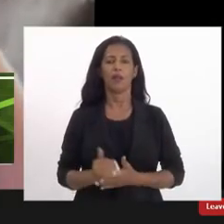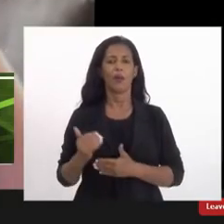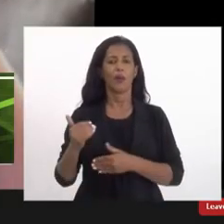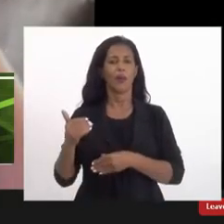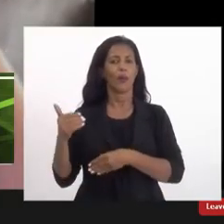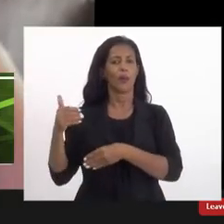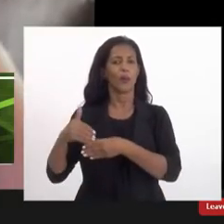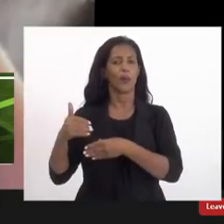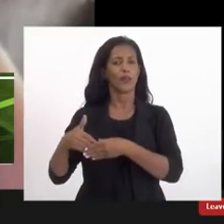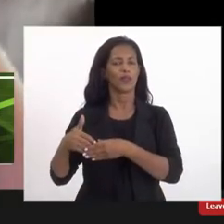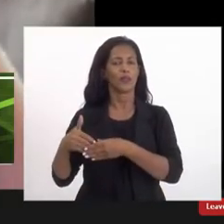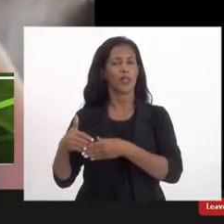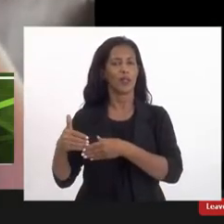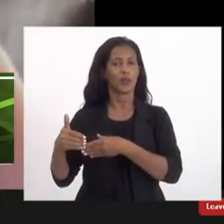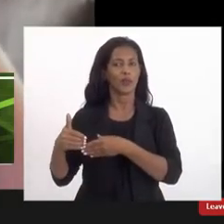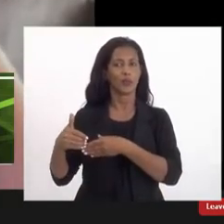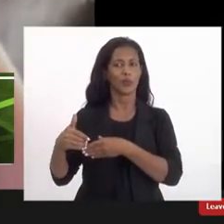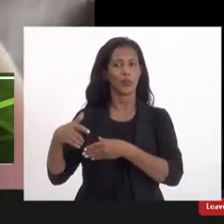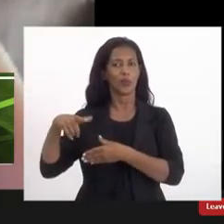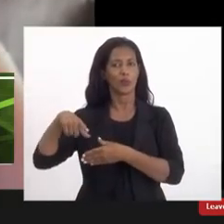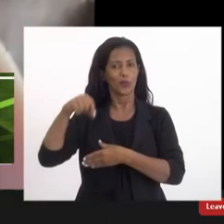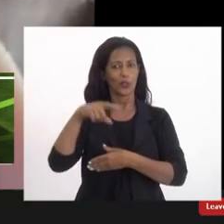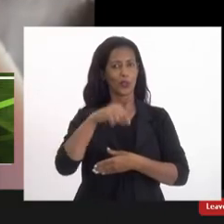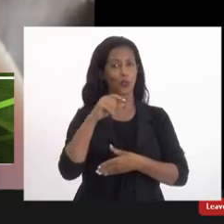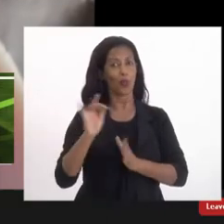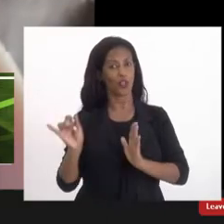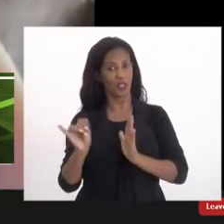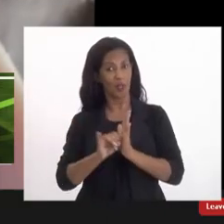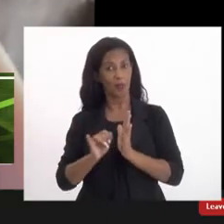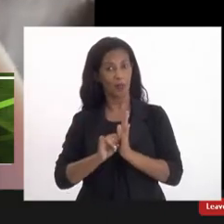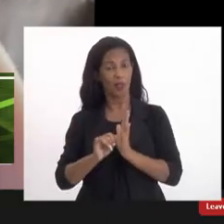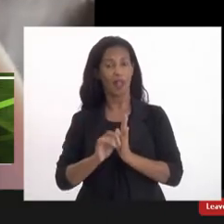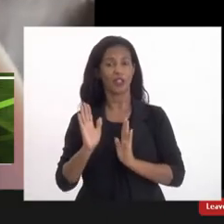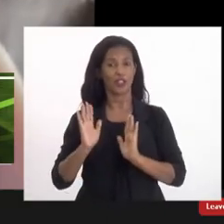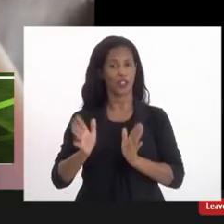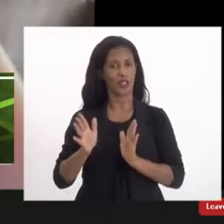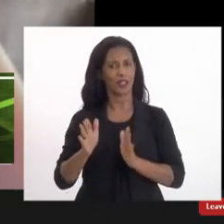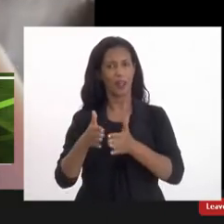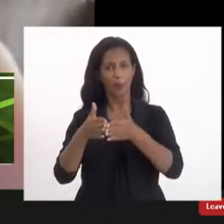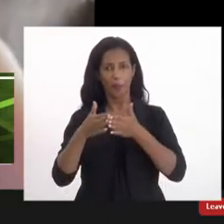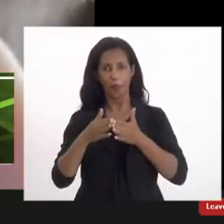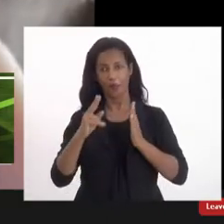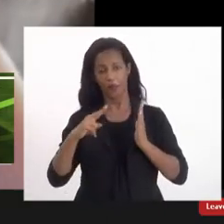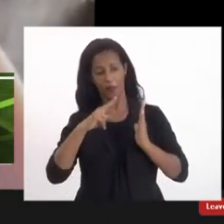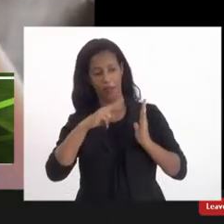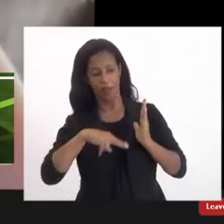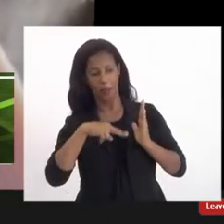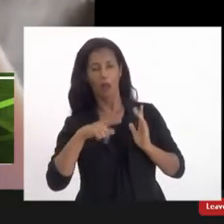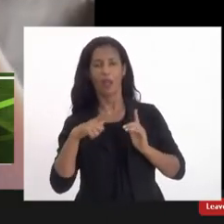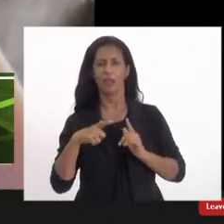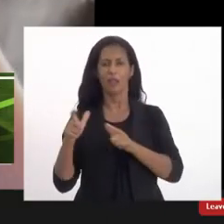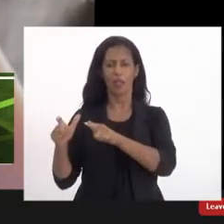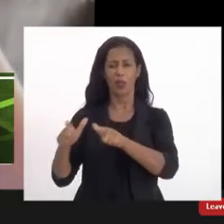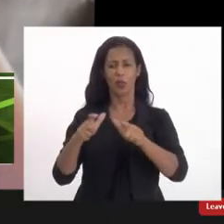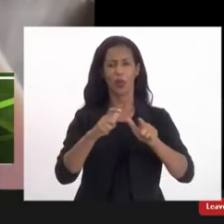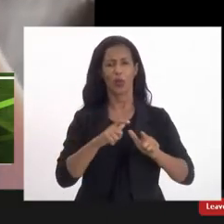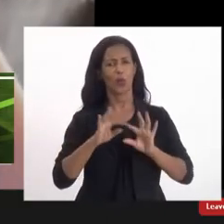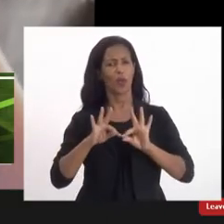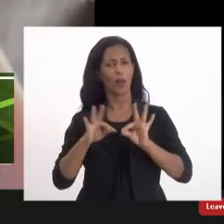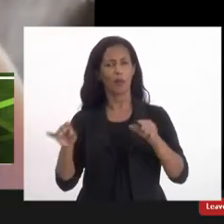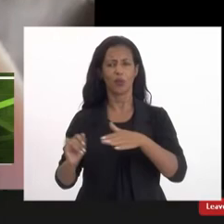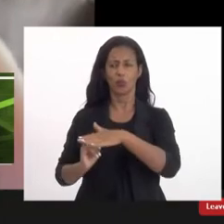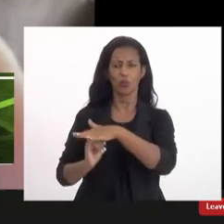Estadual dos Direitos Humanos está aberto, já está publicado em diário oficial, então, por favor, deem uma olhada, tem espaço para coletivos, para